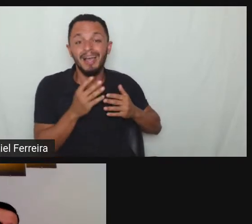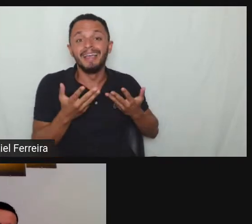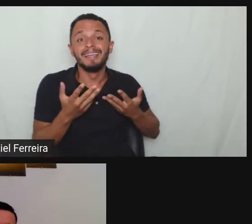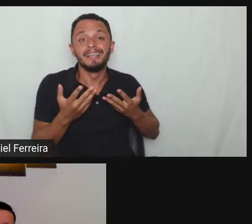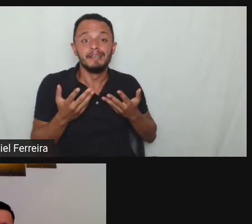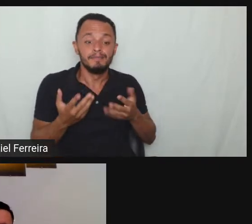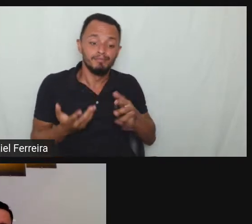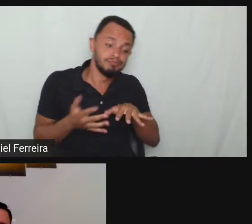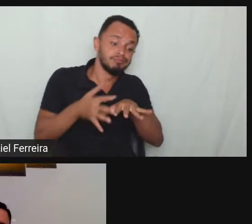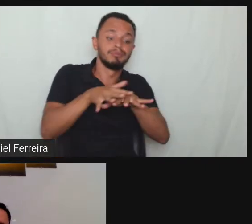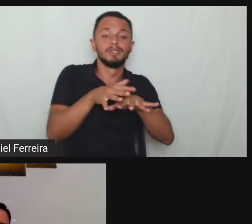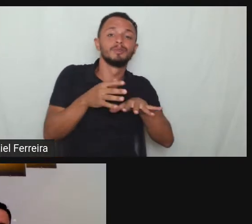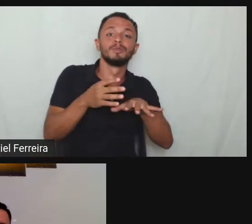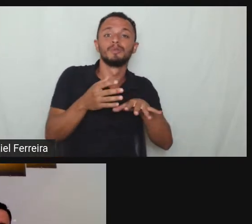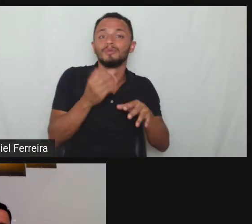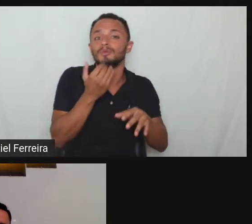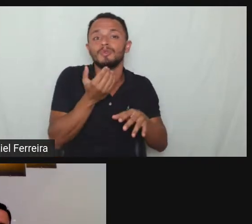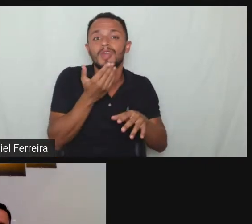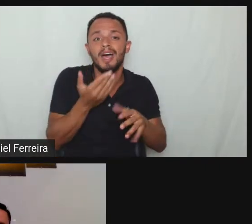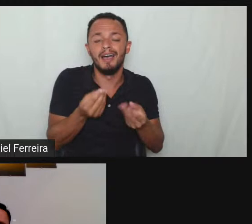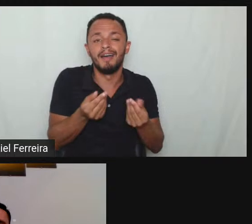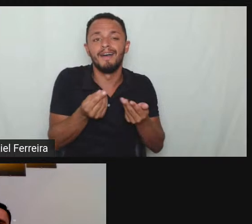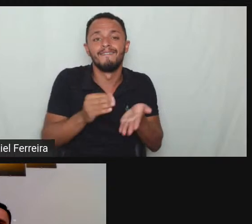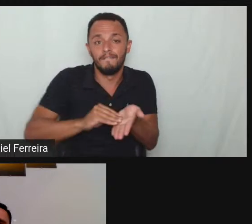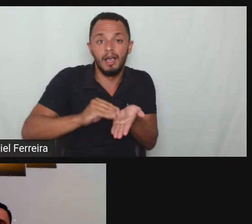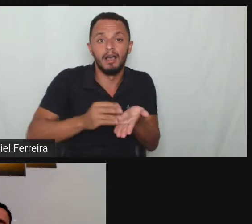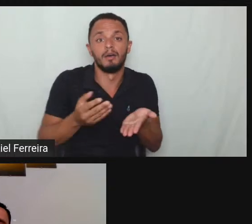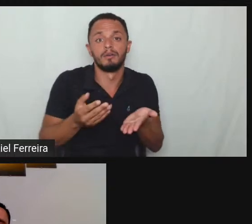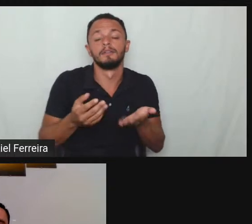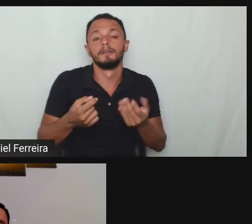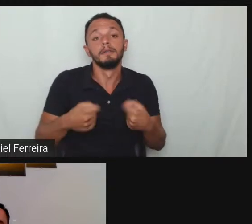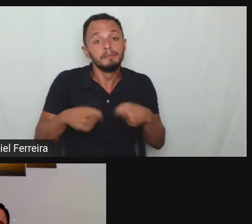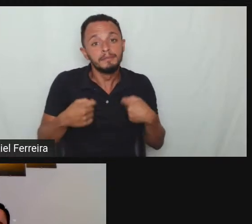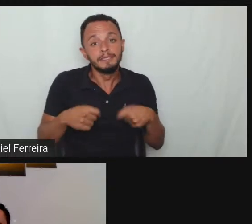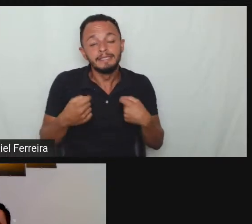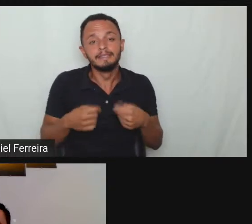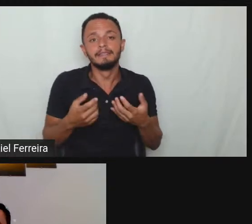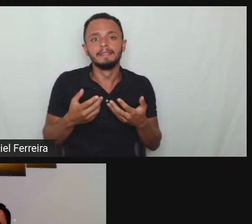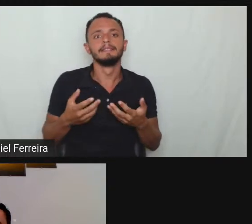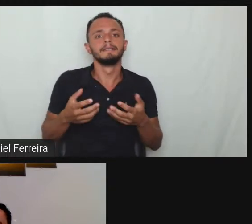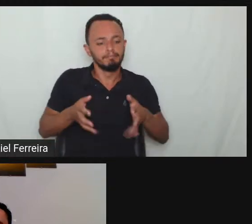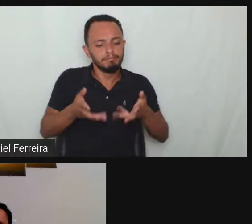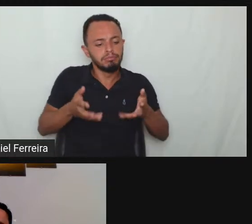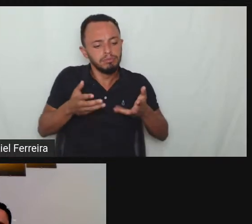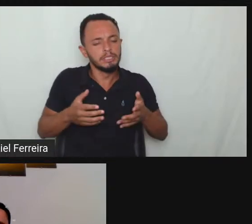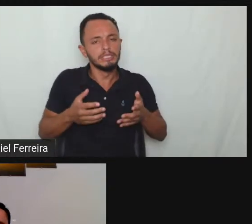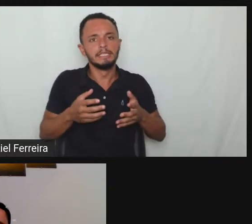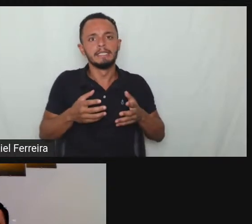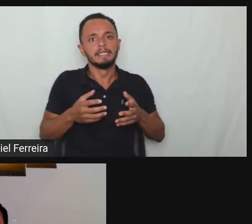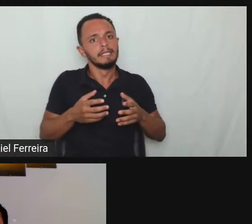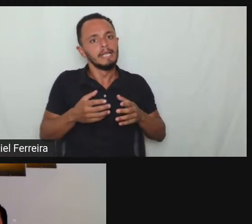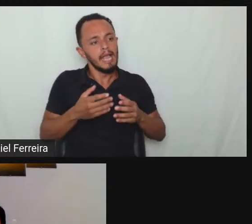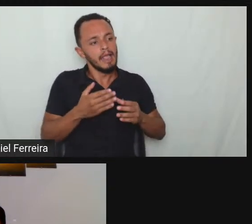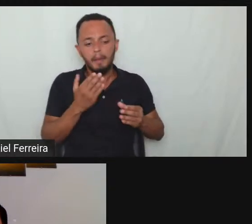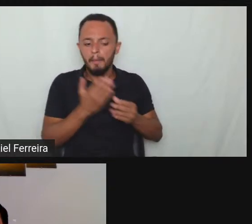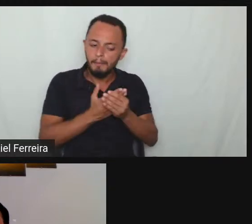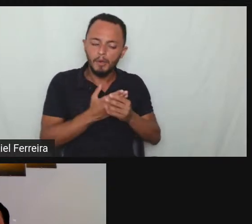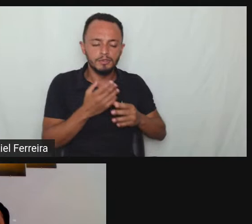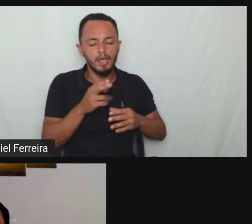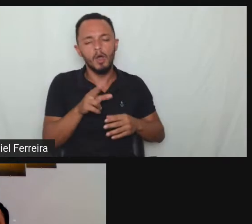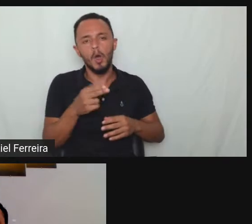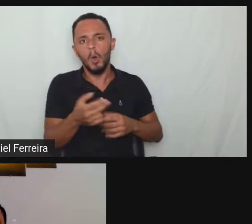essa que é a a intenção a intenção não é não é simplesmente como é que eu vou dizer